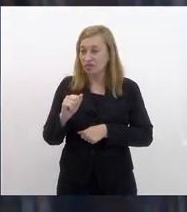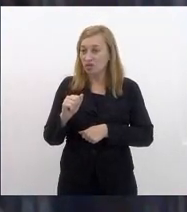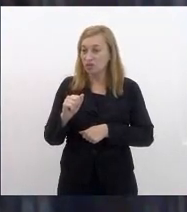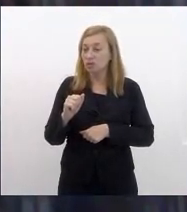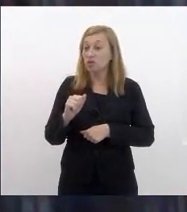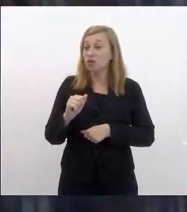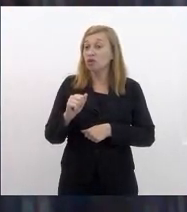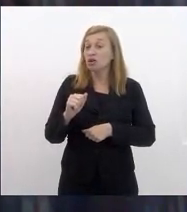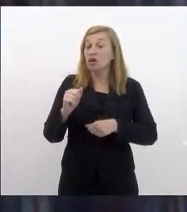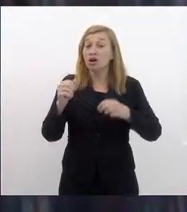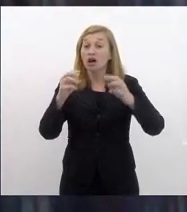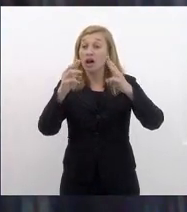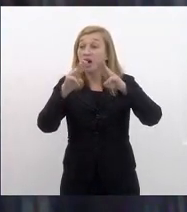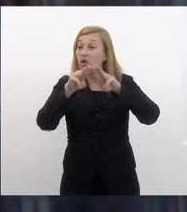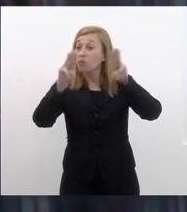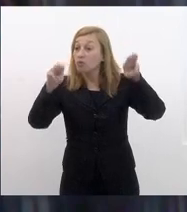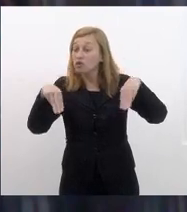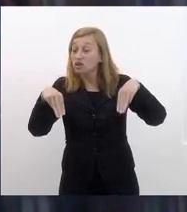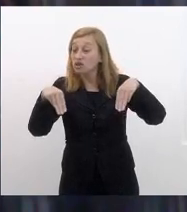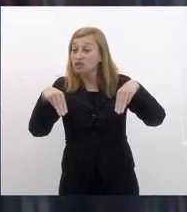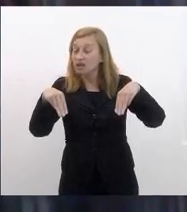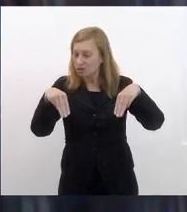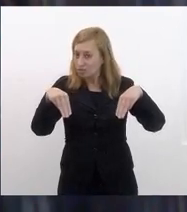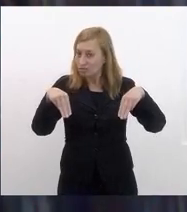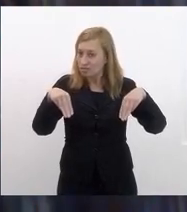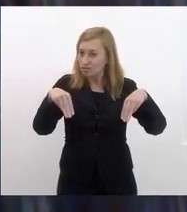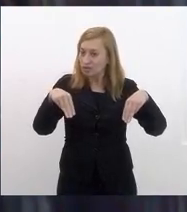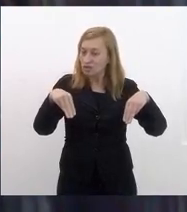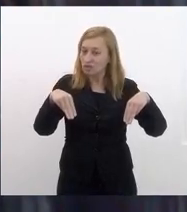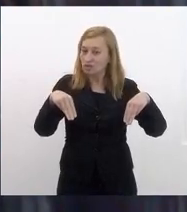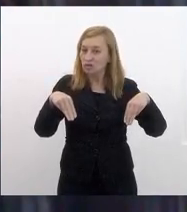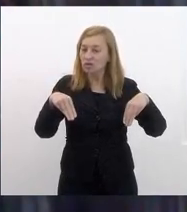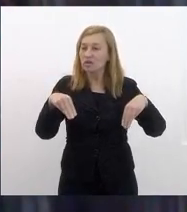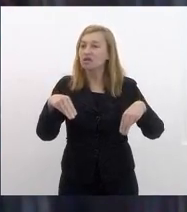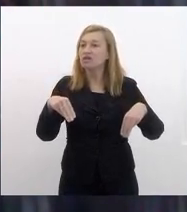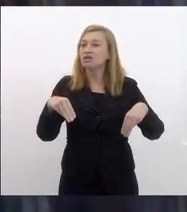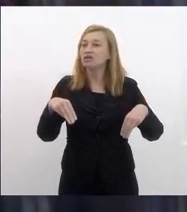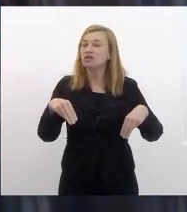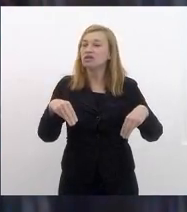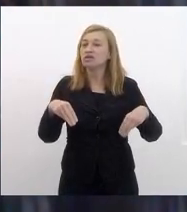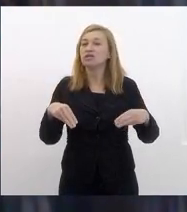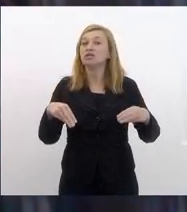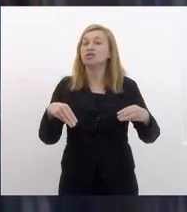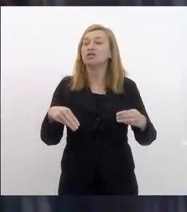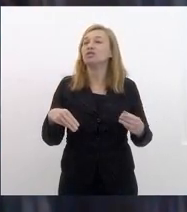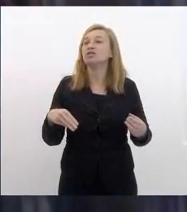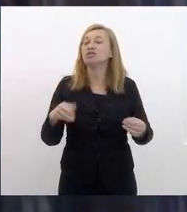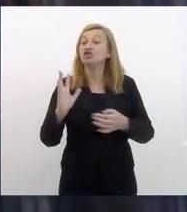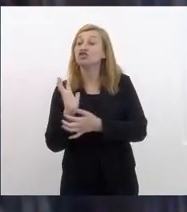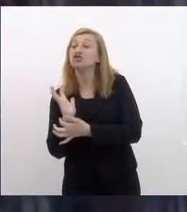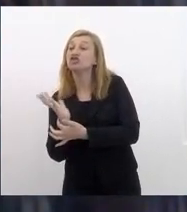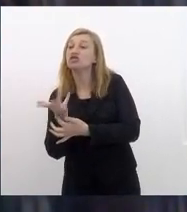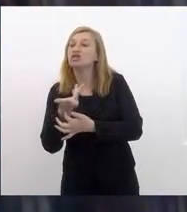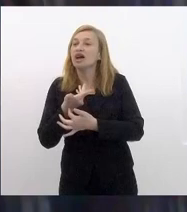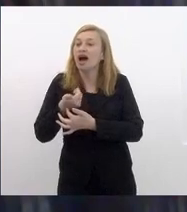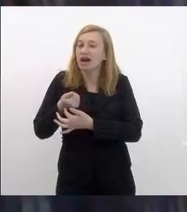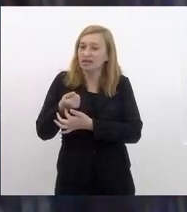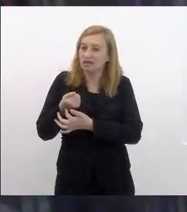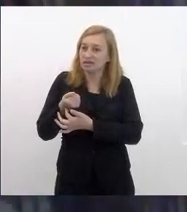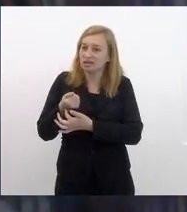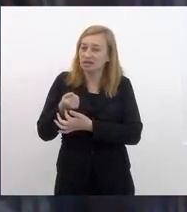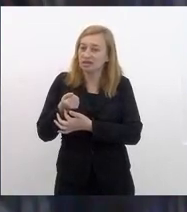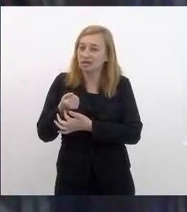museu de arte compor por uma galeria de arte e um parque de escultura na cidade sueca de